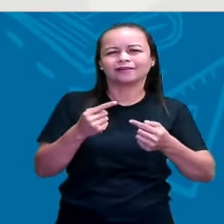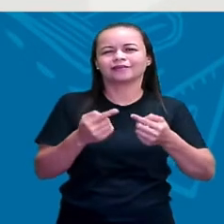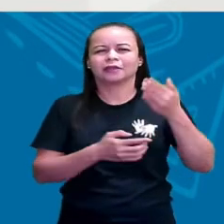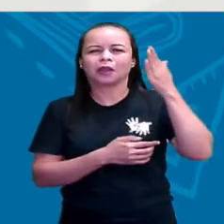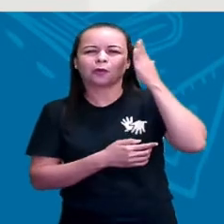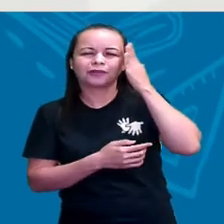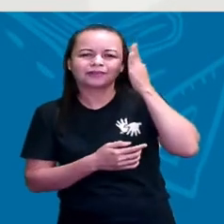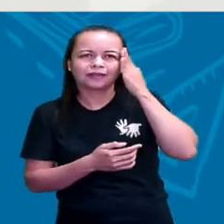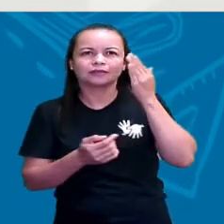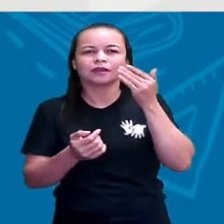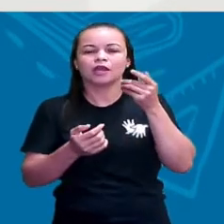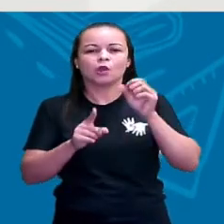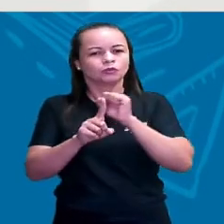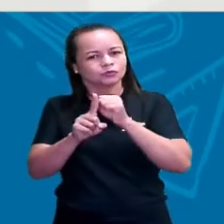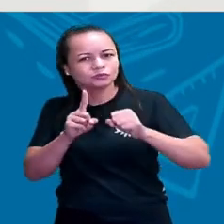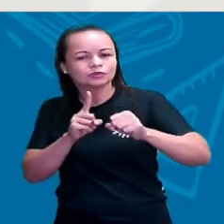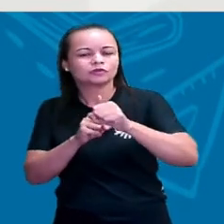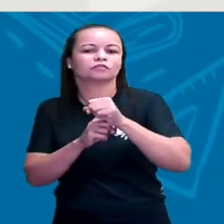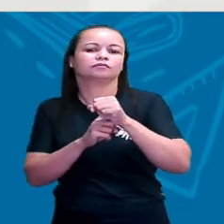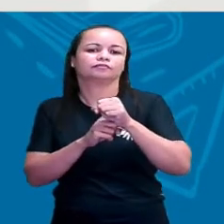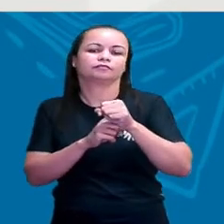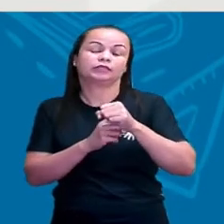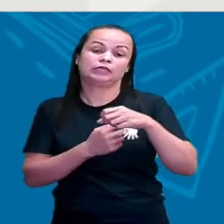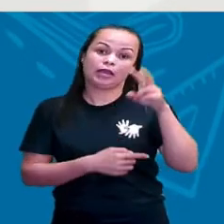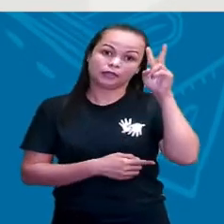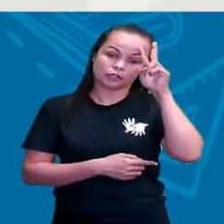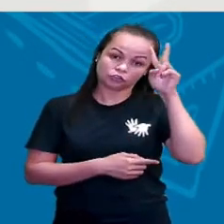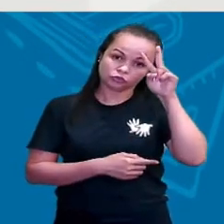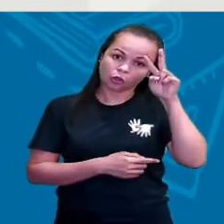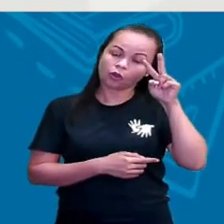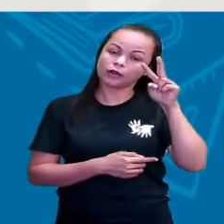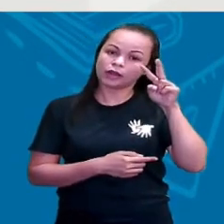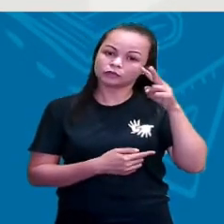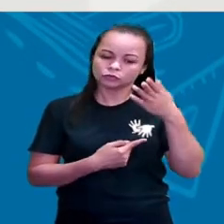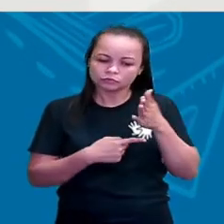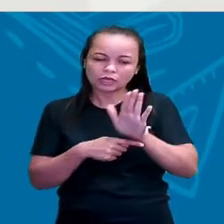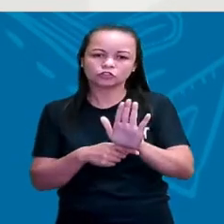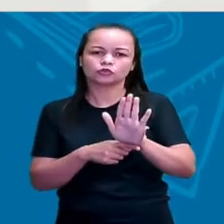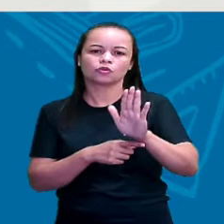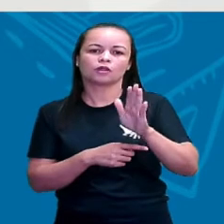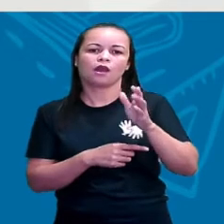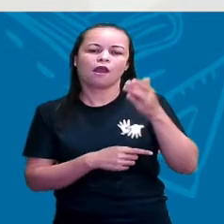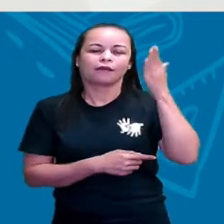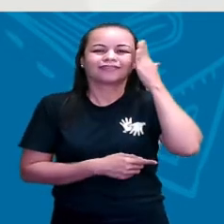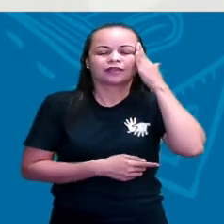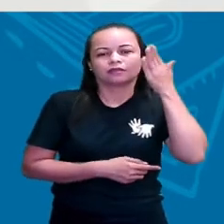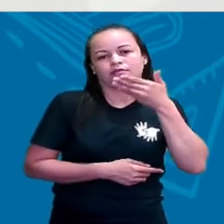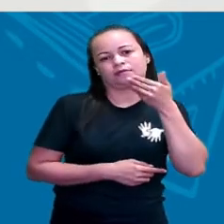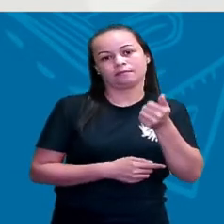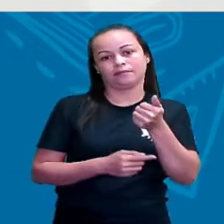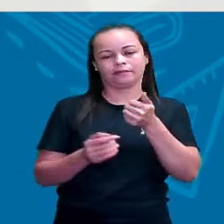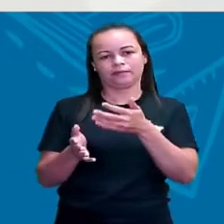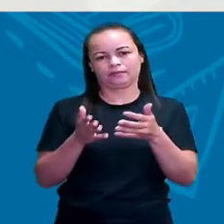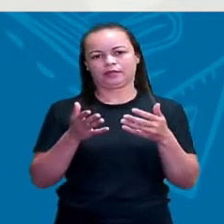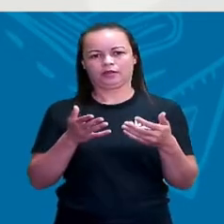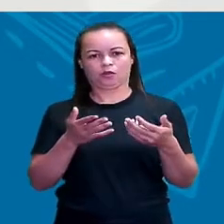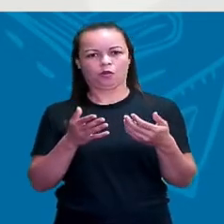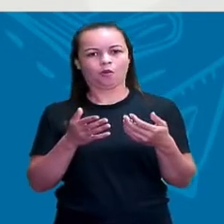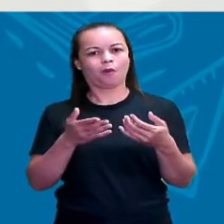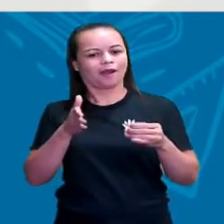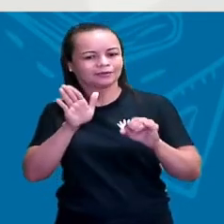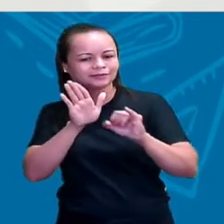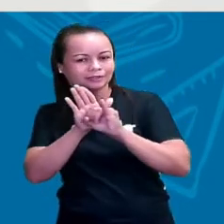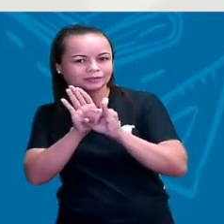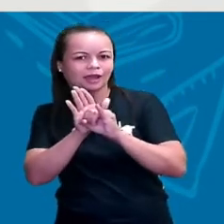construção social, né? E aí a história permite a gente entender melhor estas identidades. Tanto